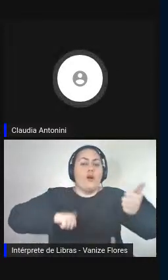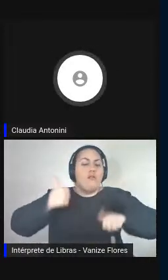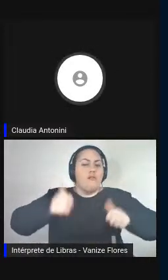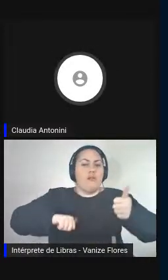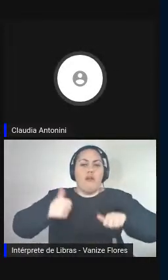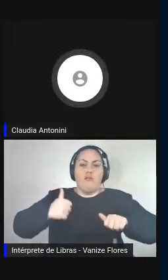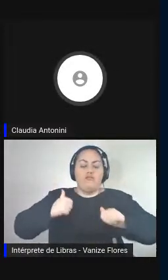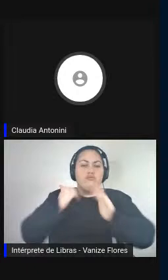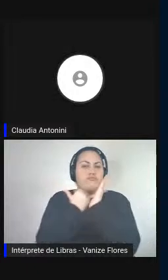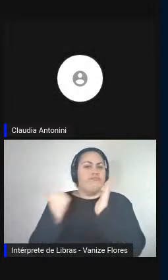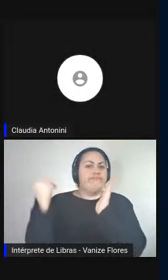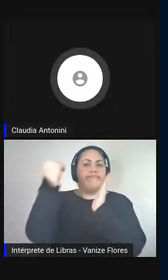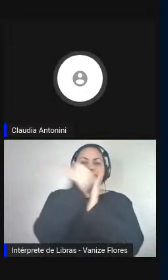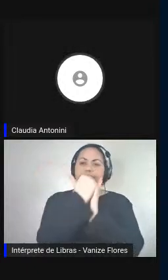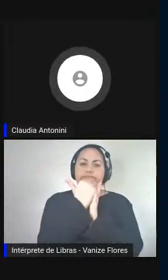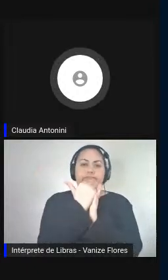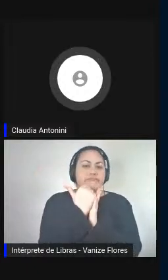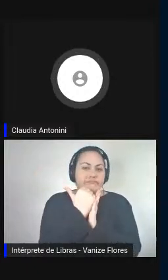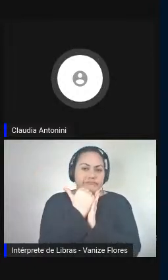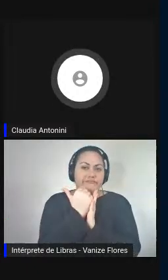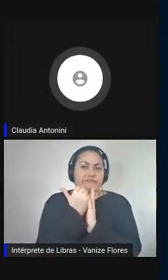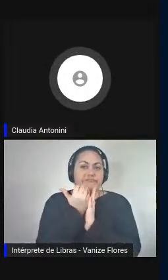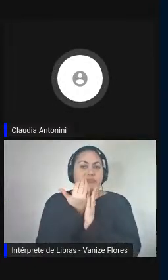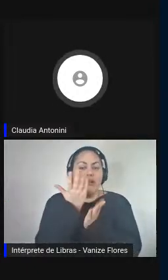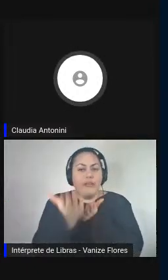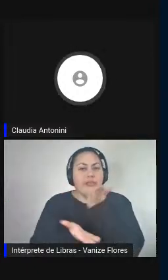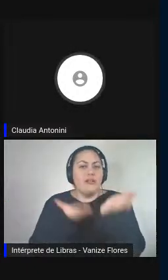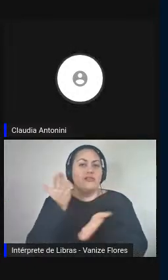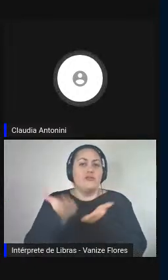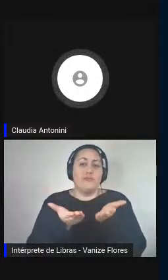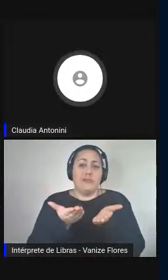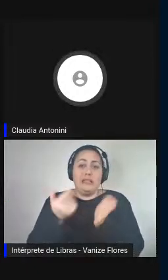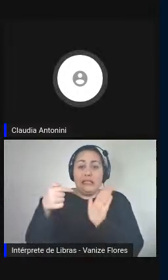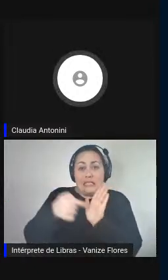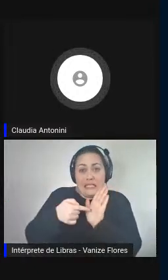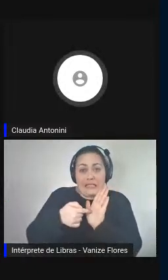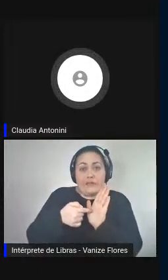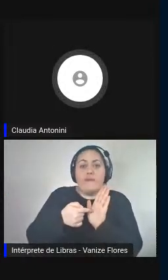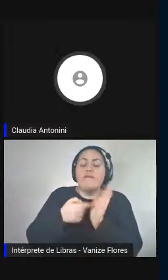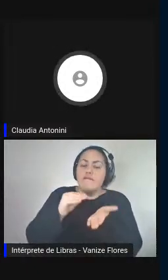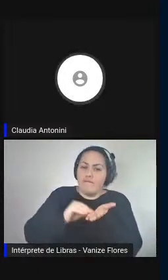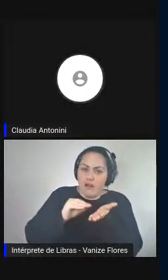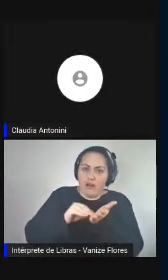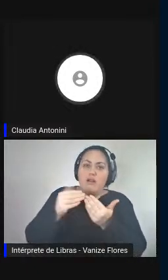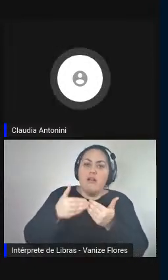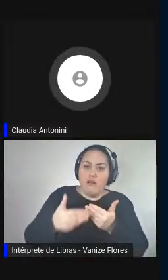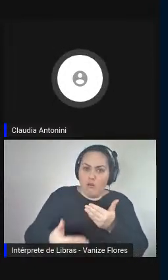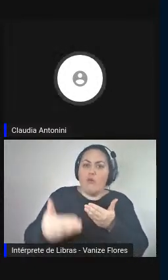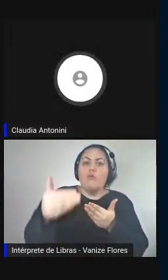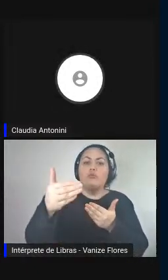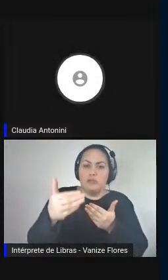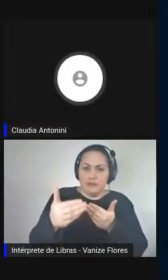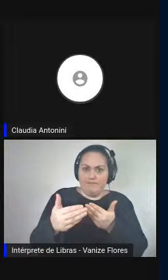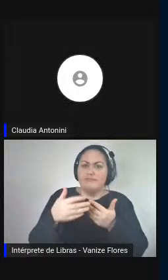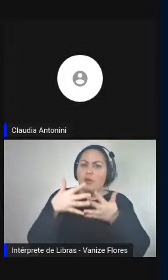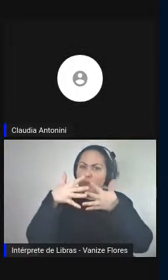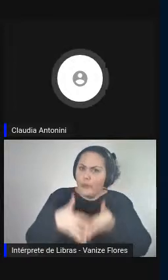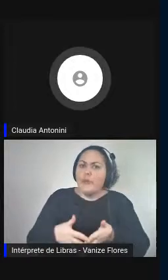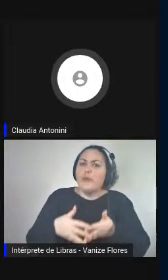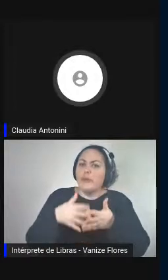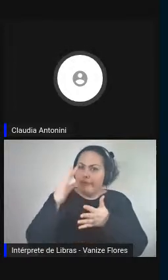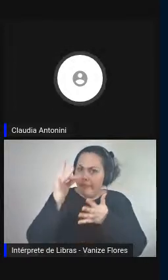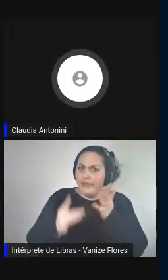serviço oferecido. E aqui estamos ainda muito longe ainda de alcançar, é muito complexo.